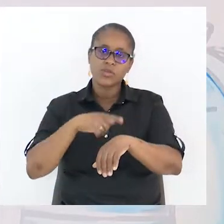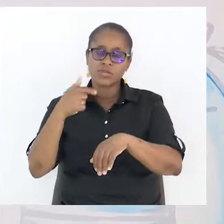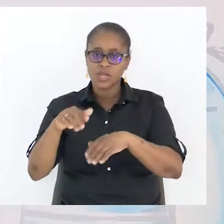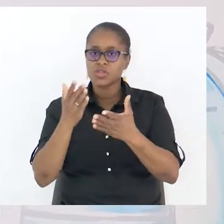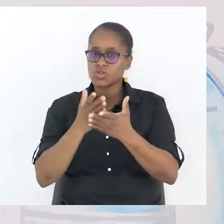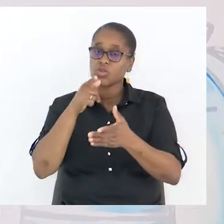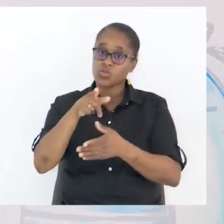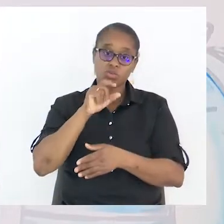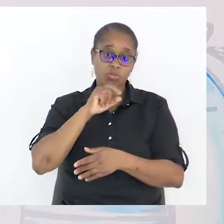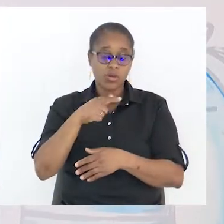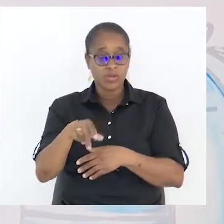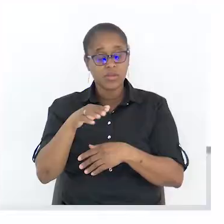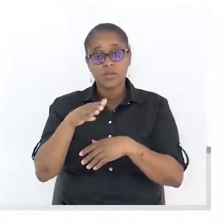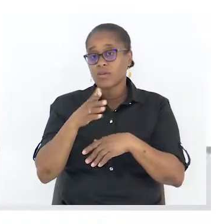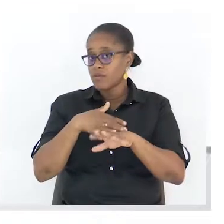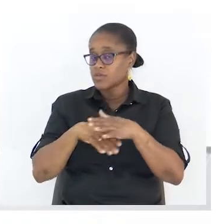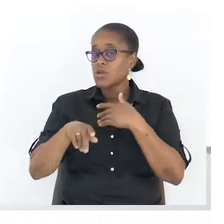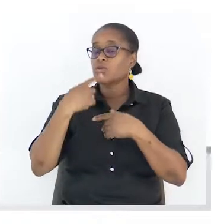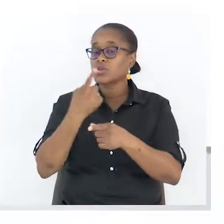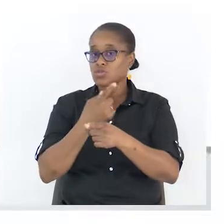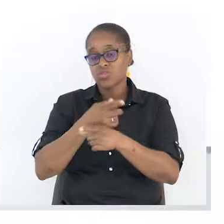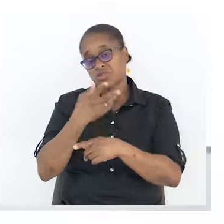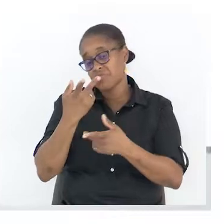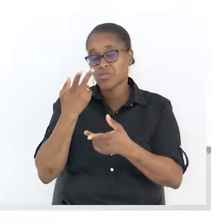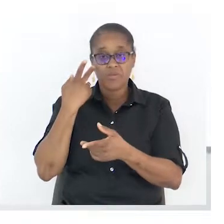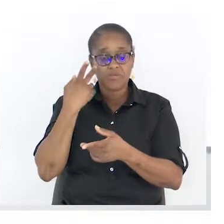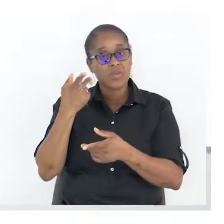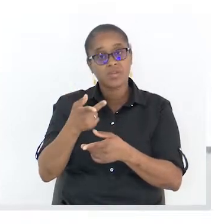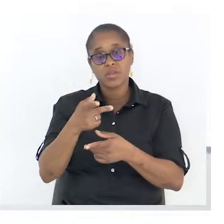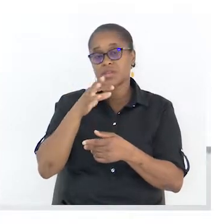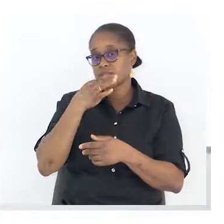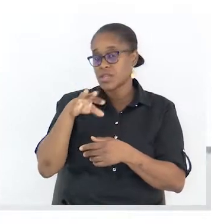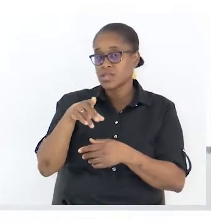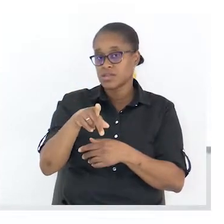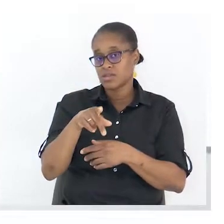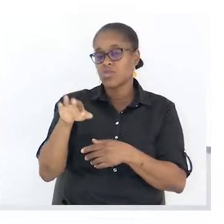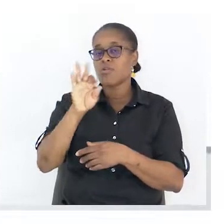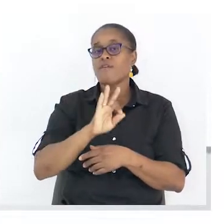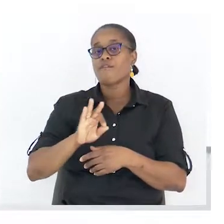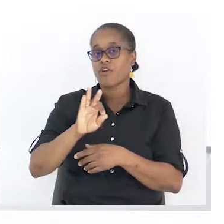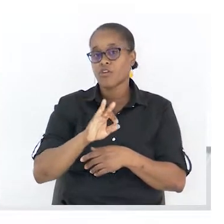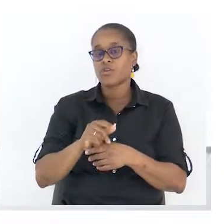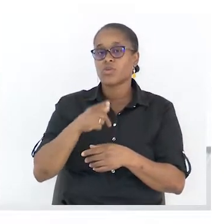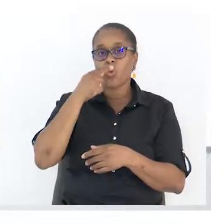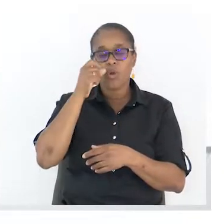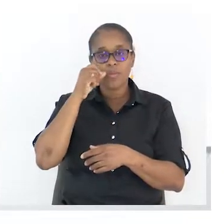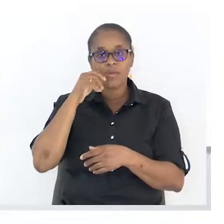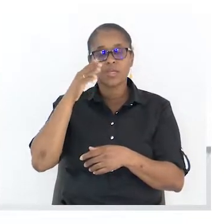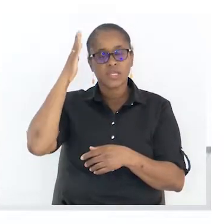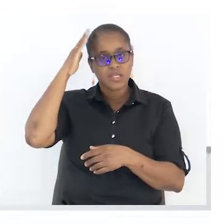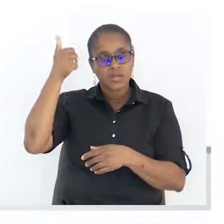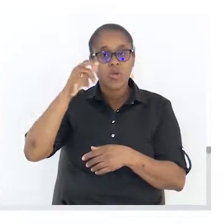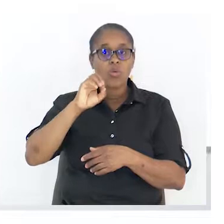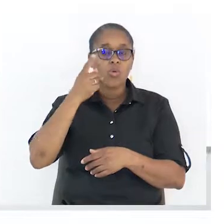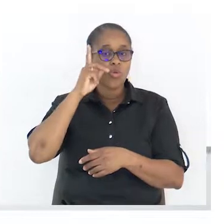outras coisas, que te deixem como uma forma de homem intelectual ou mulher intelectual. Aqui o